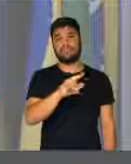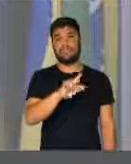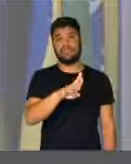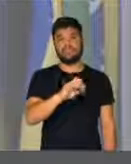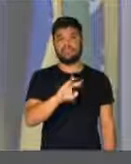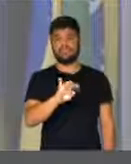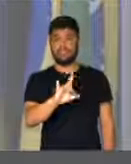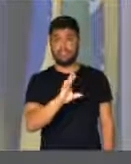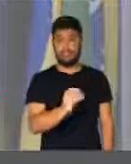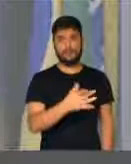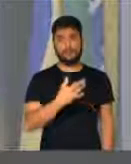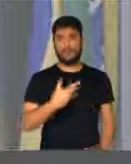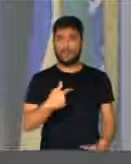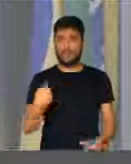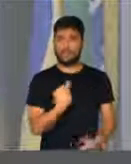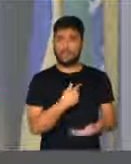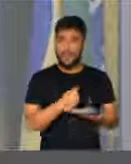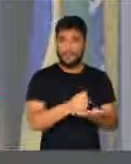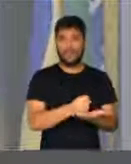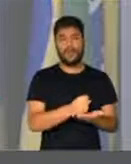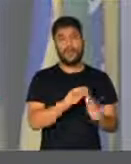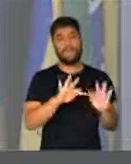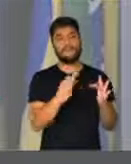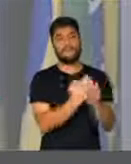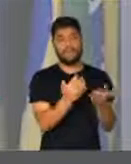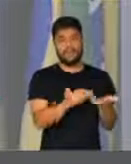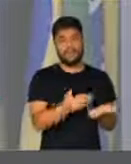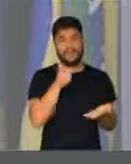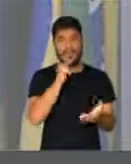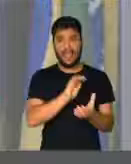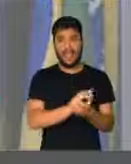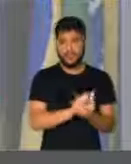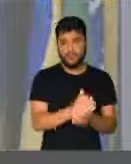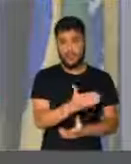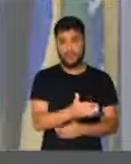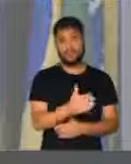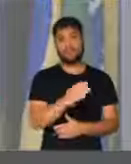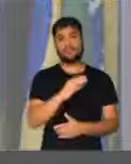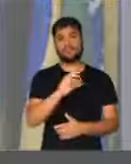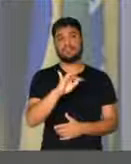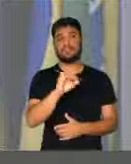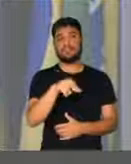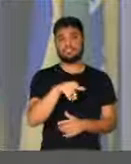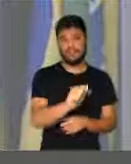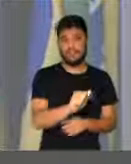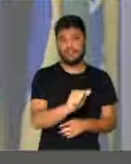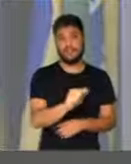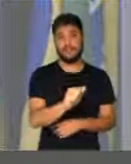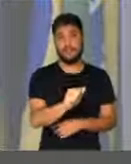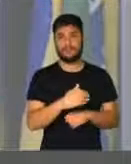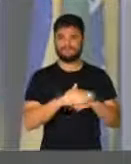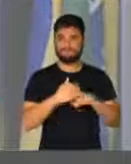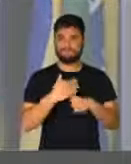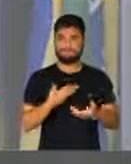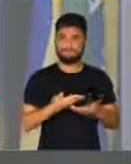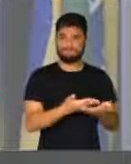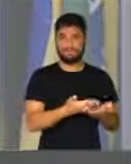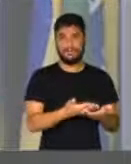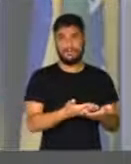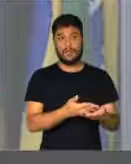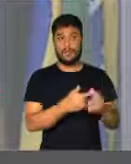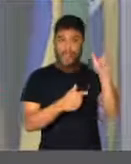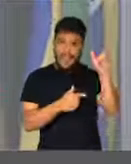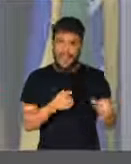condolências também para Cristina Silvestre, que é esposa e deputada estadual, mas, sem dúvida, deixa um grande legado